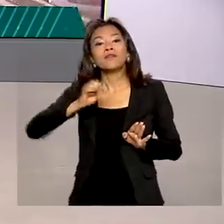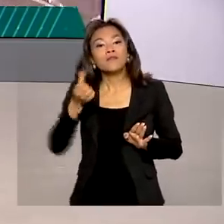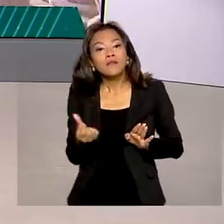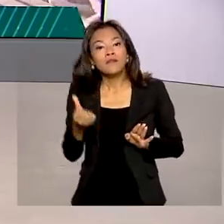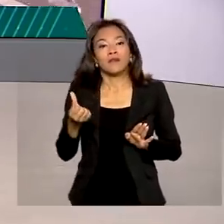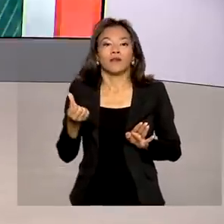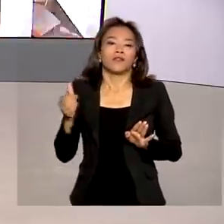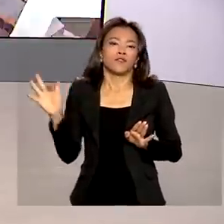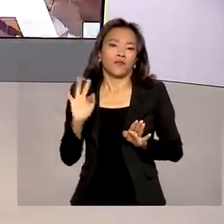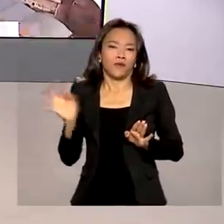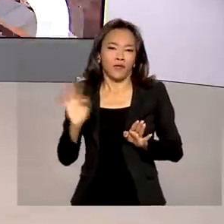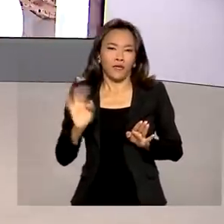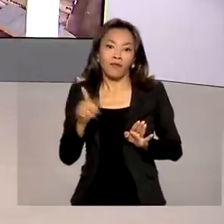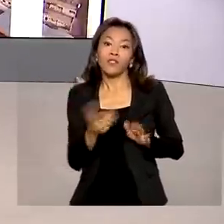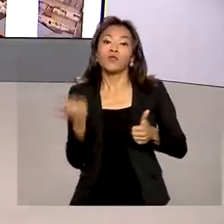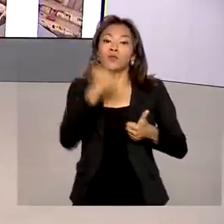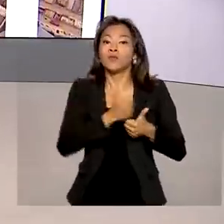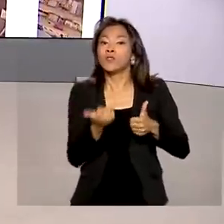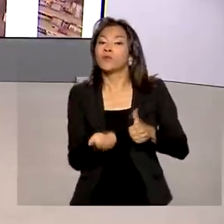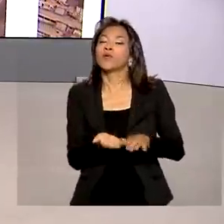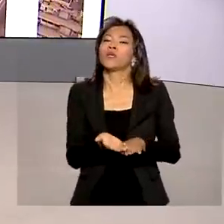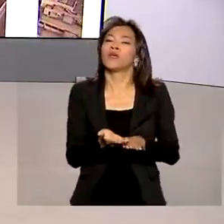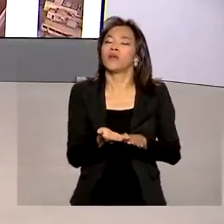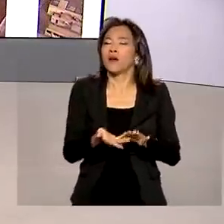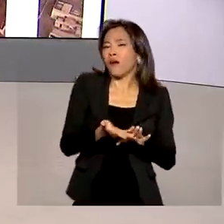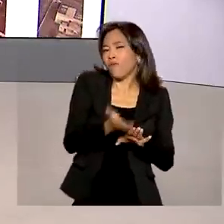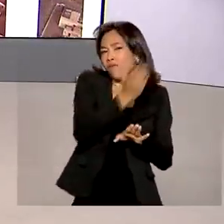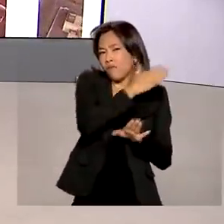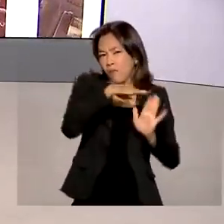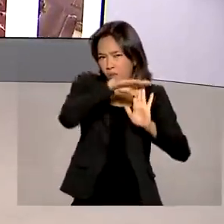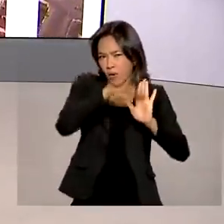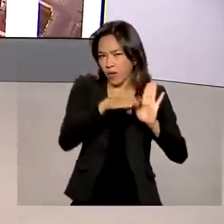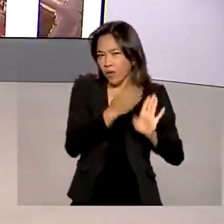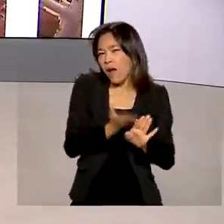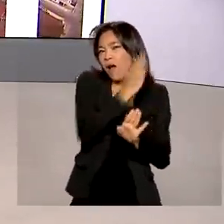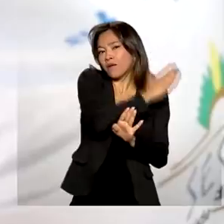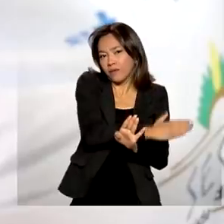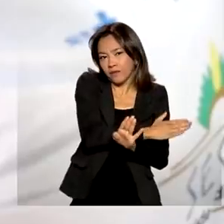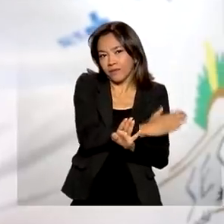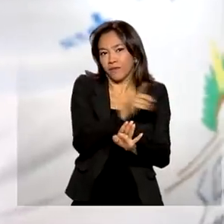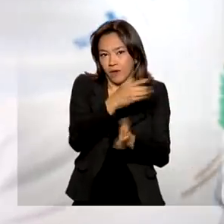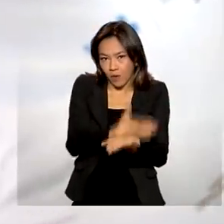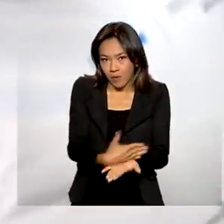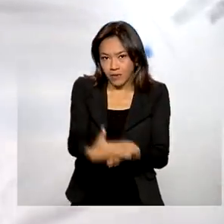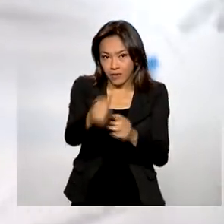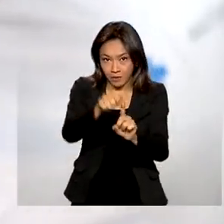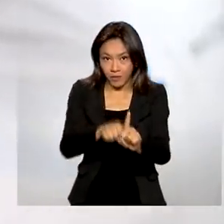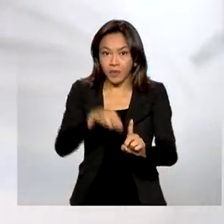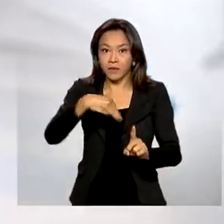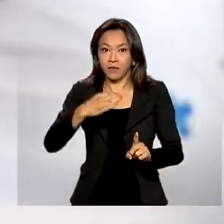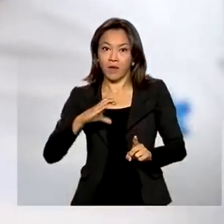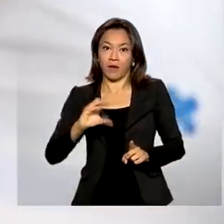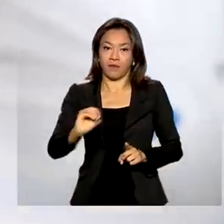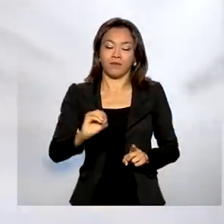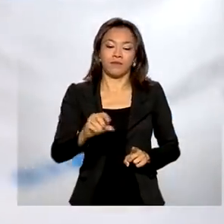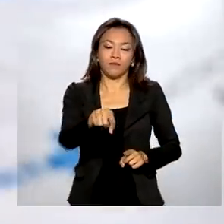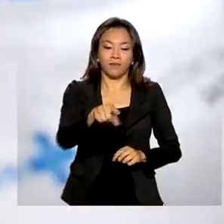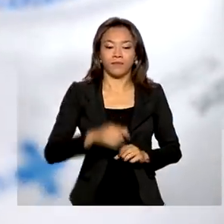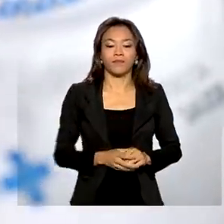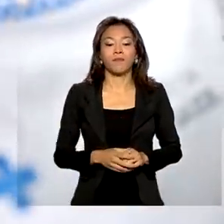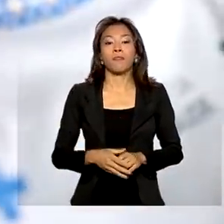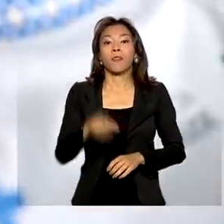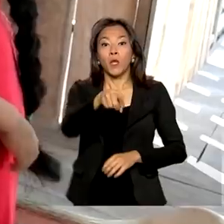substituir o antigo Mais Médicos e assumir já em março deste ano. O programa vai